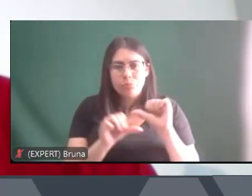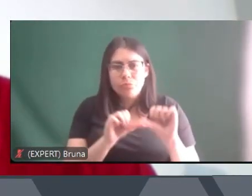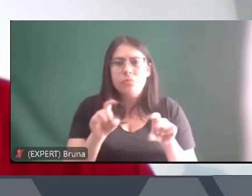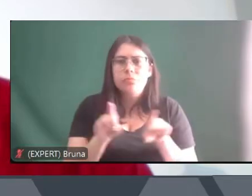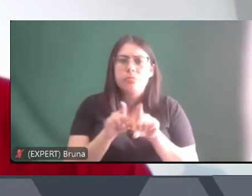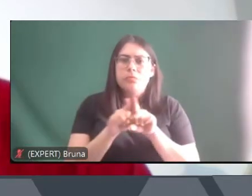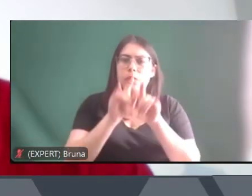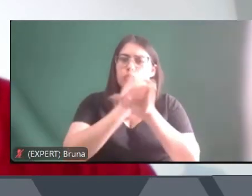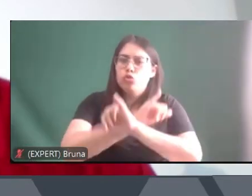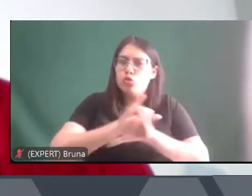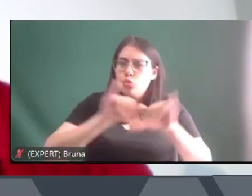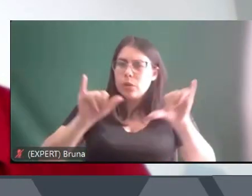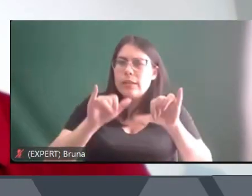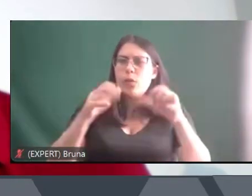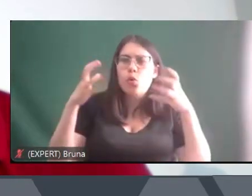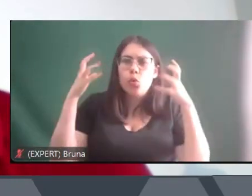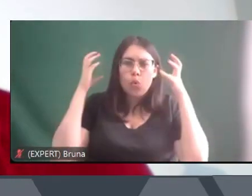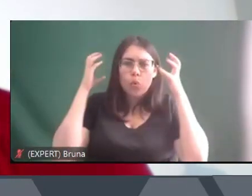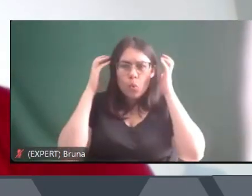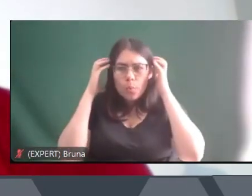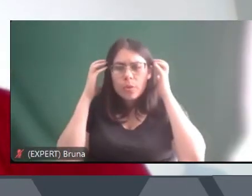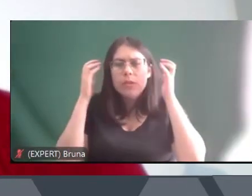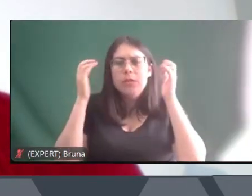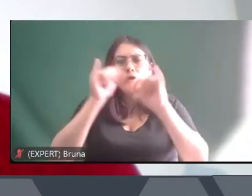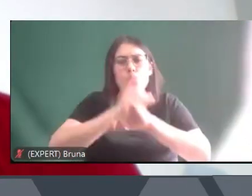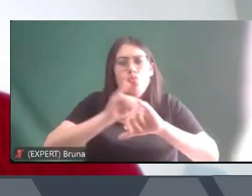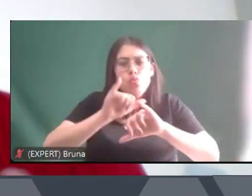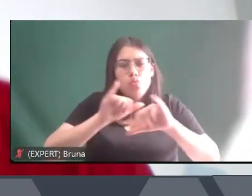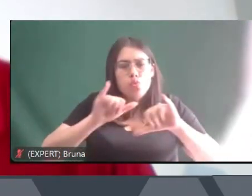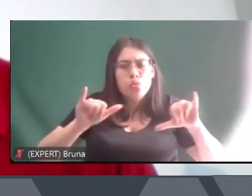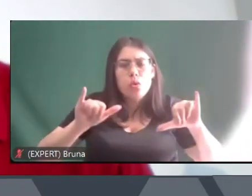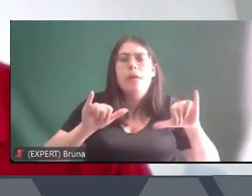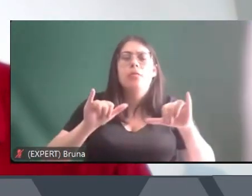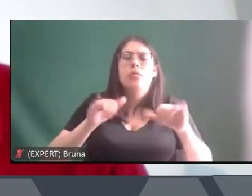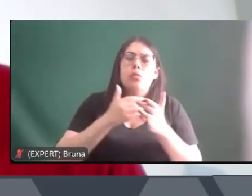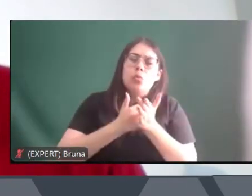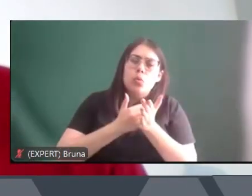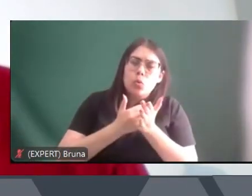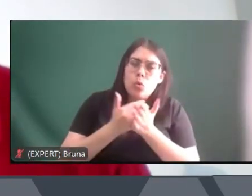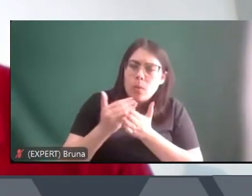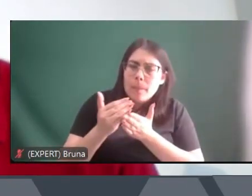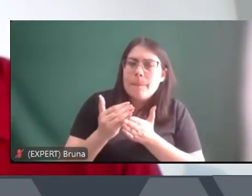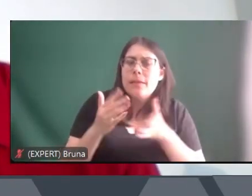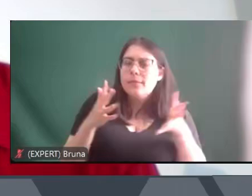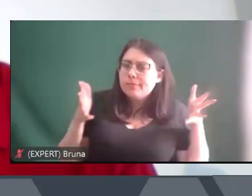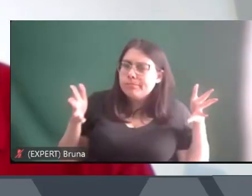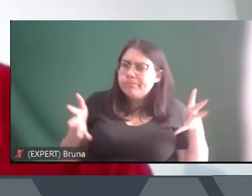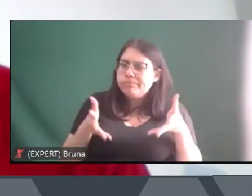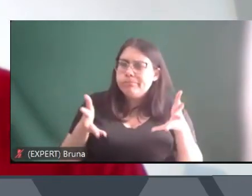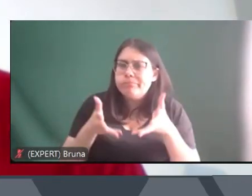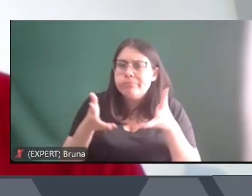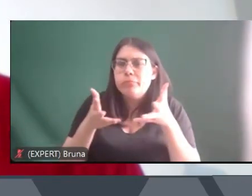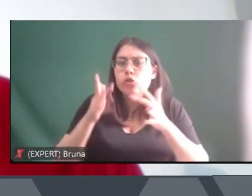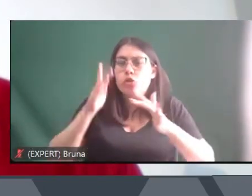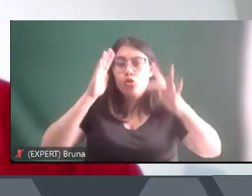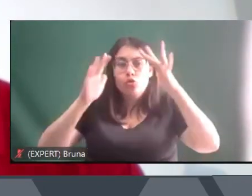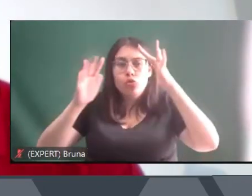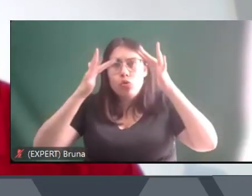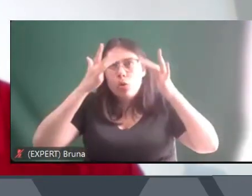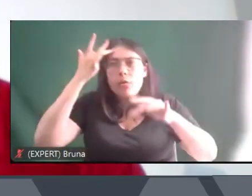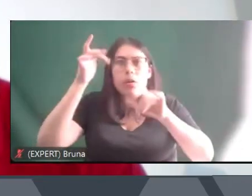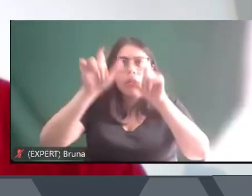comunicação, como rádios e comunicação em massa, que começam a promover no sonho das pessoas,